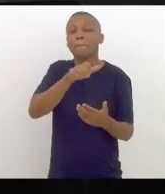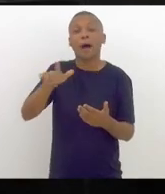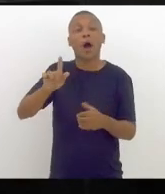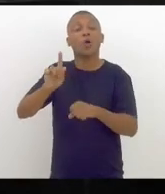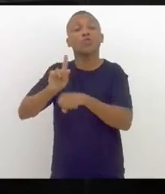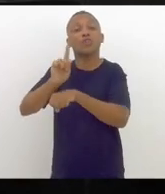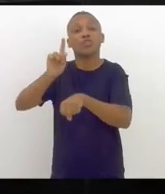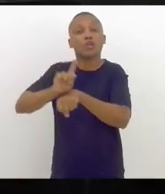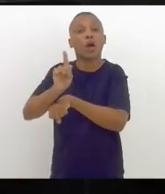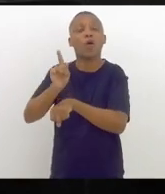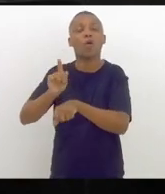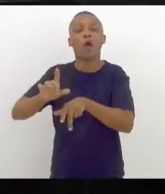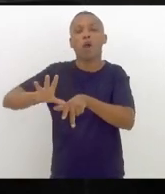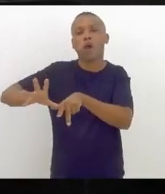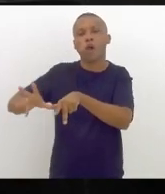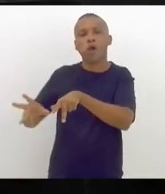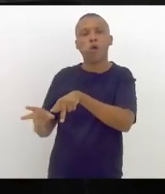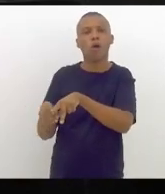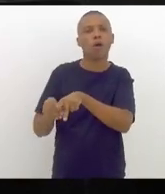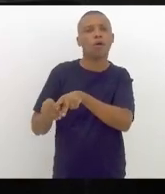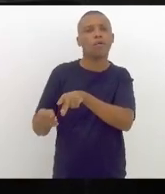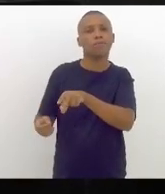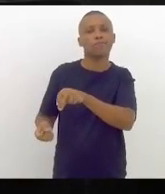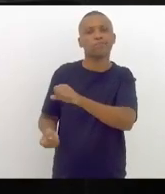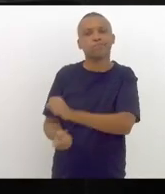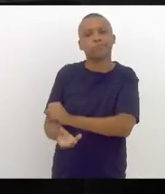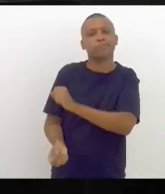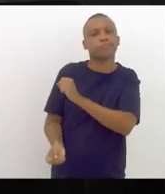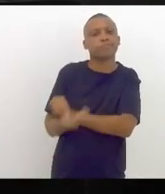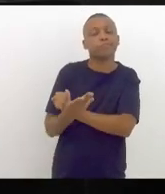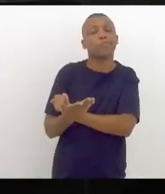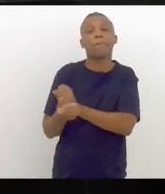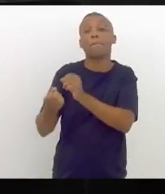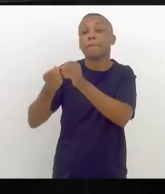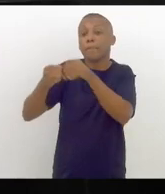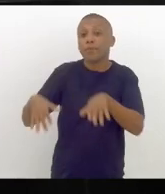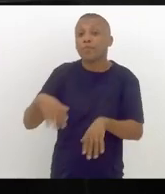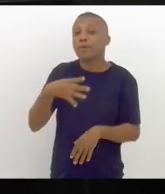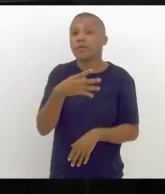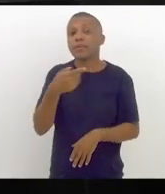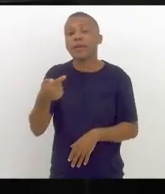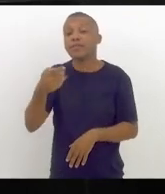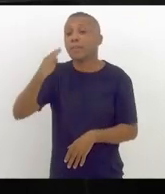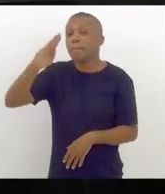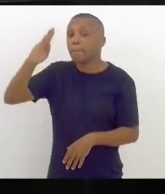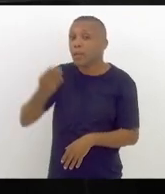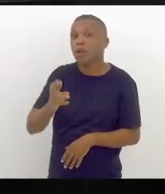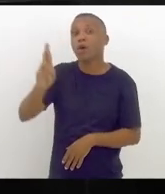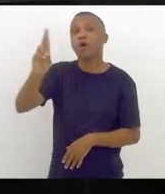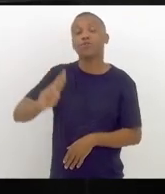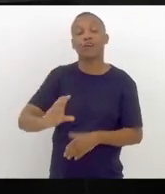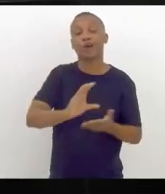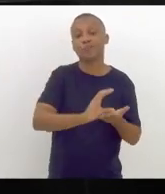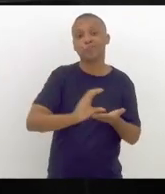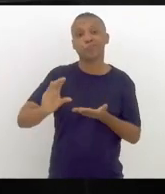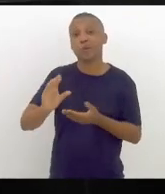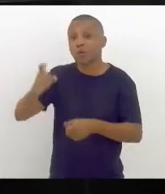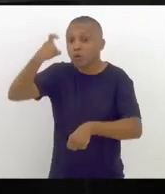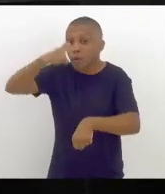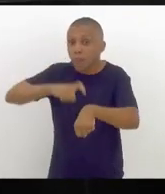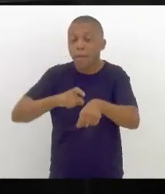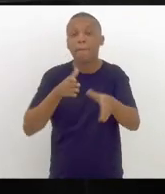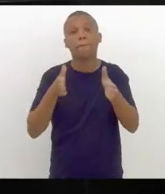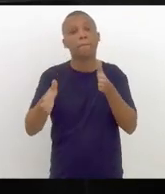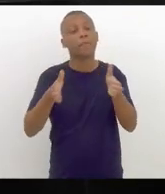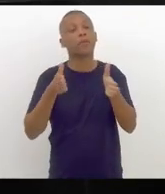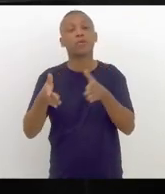prejuízo de 47 bilhões de reais, justamente, no período da